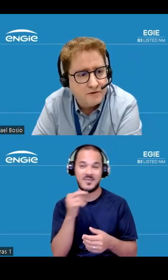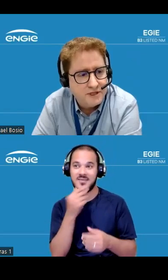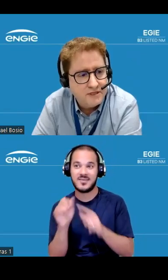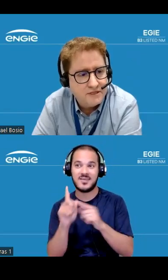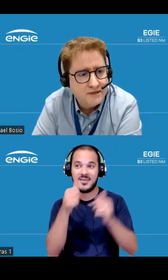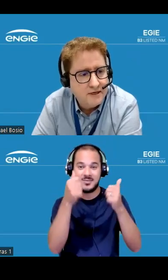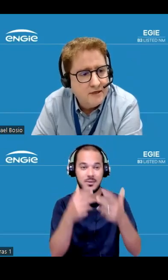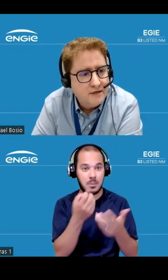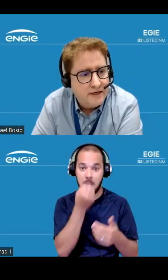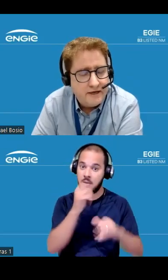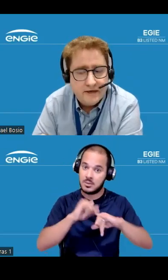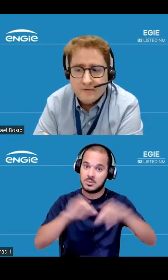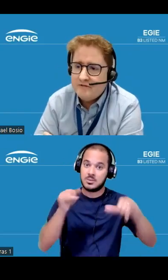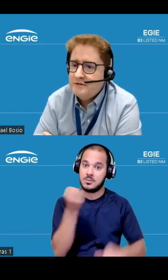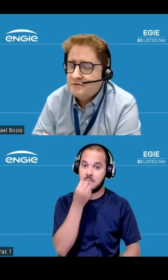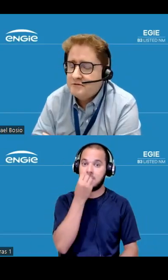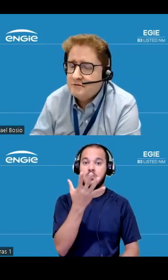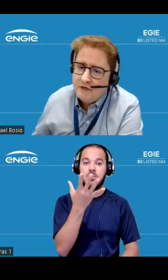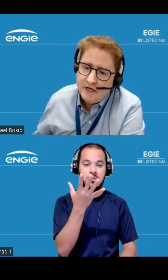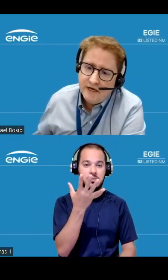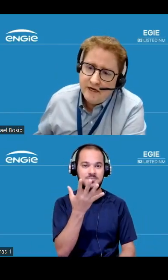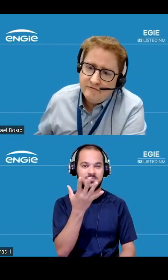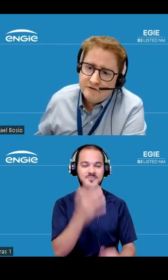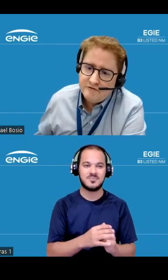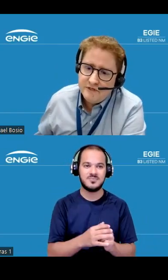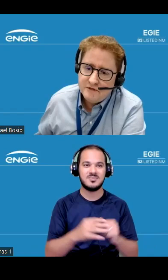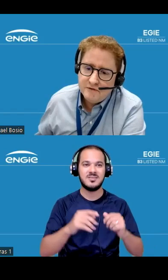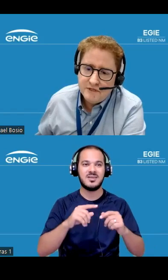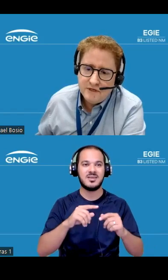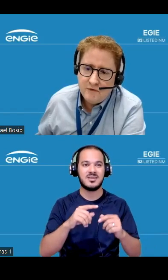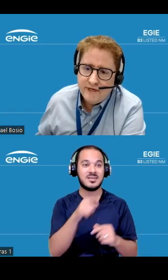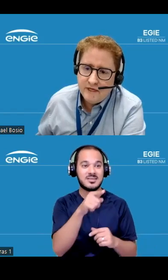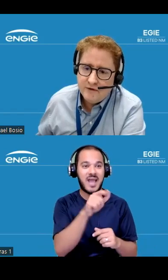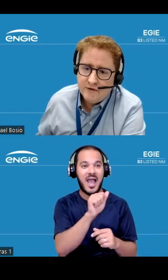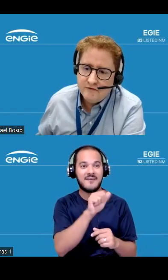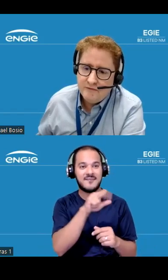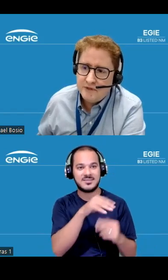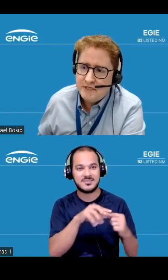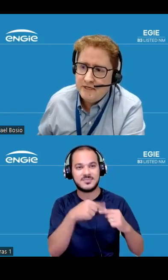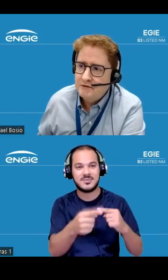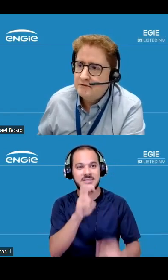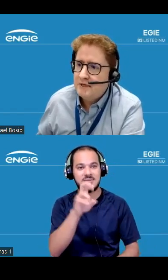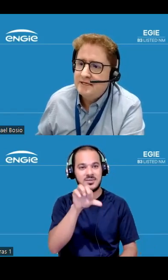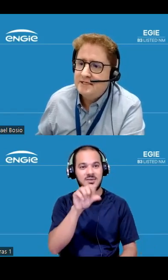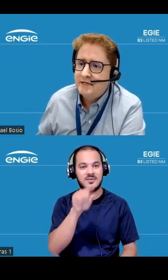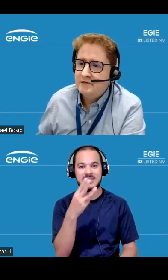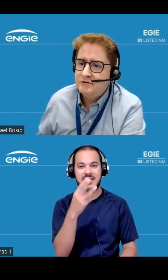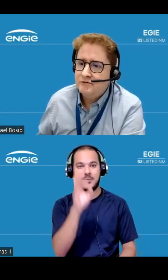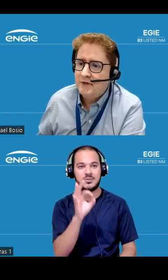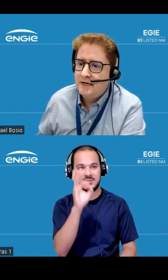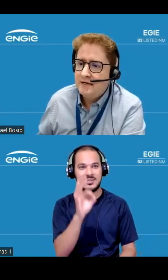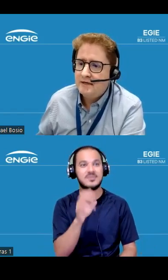notícia um avanço avanço físico de 59% lá em Serra do Assuruá